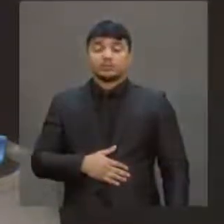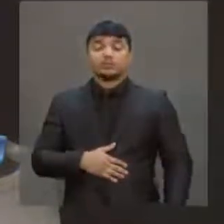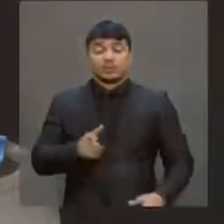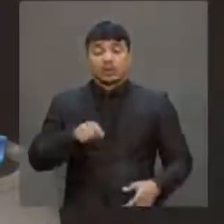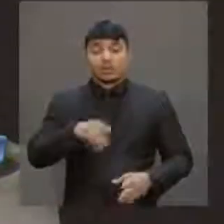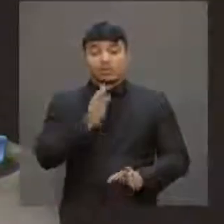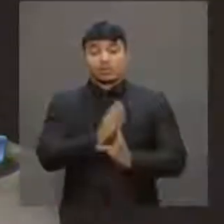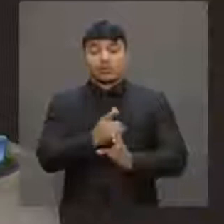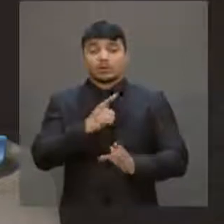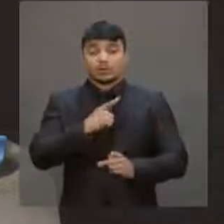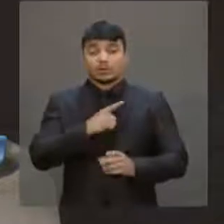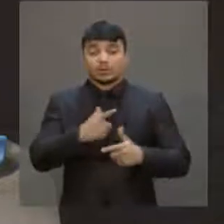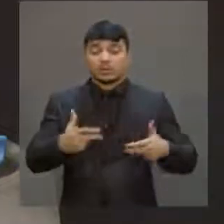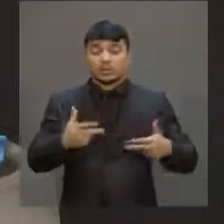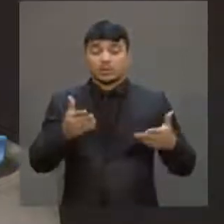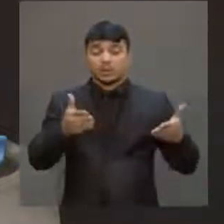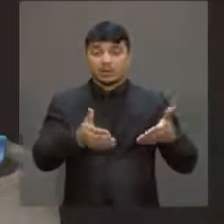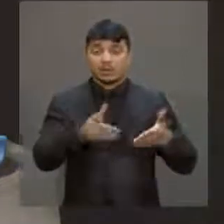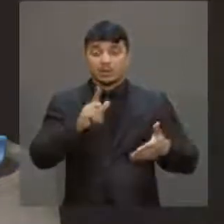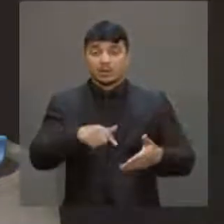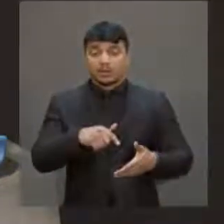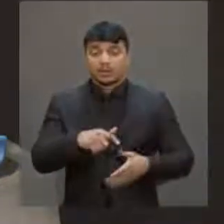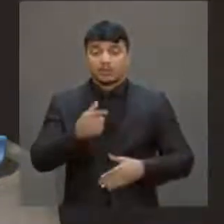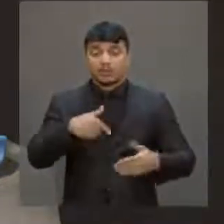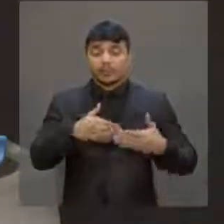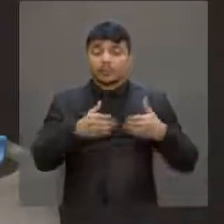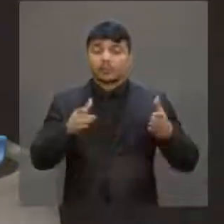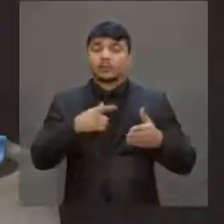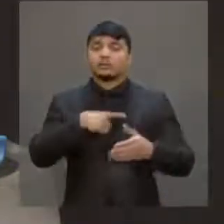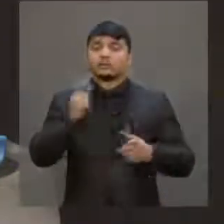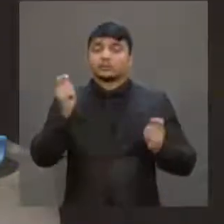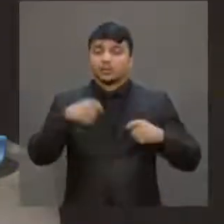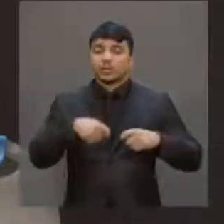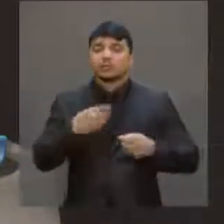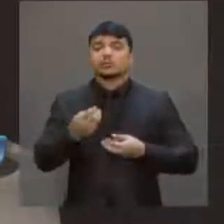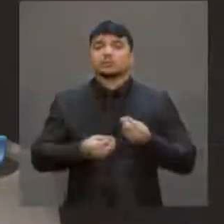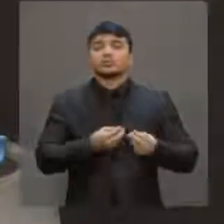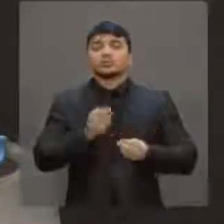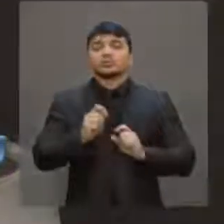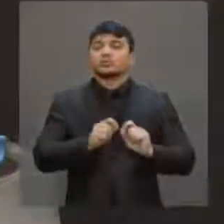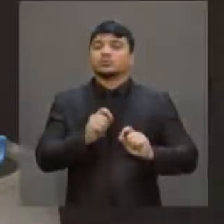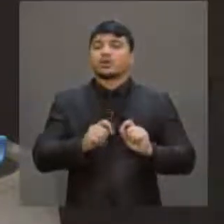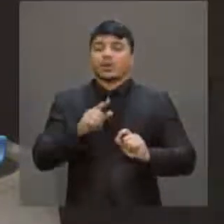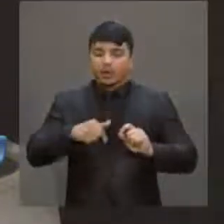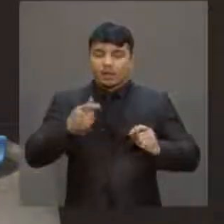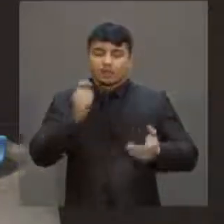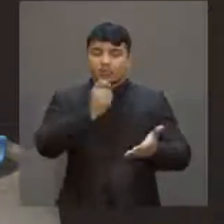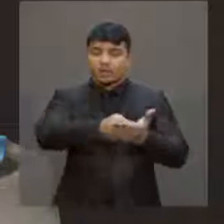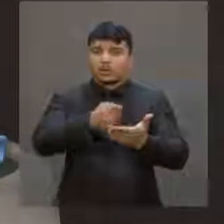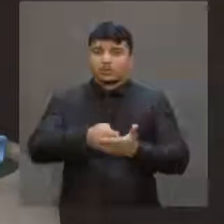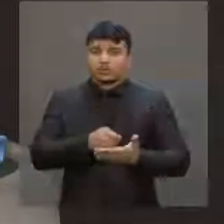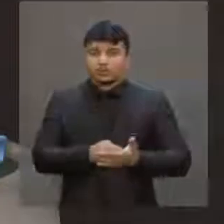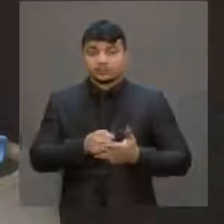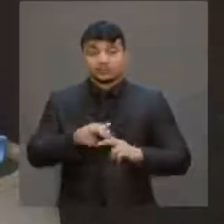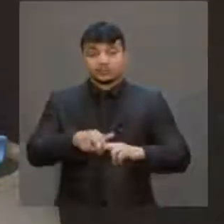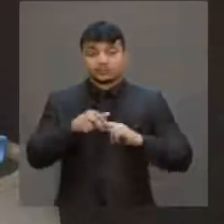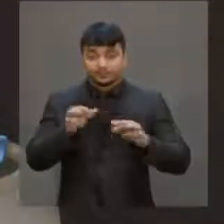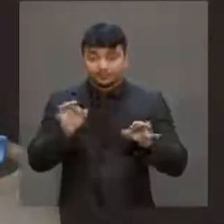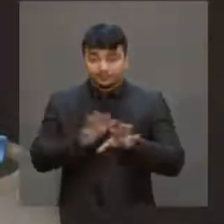mediante a nossa ampliação da capacidade, inclusive, de remuneração. Portanto, eu